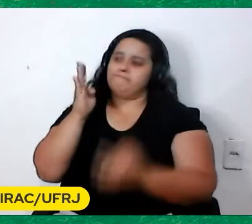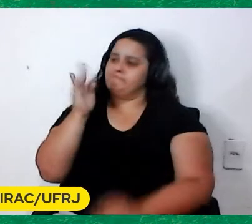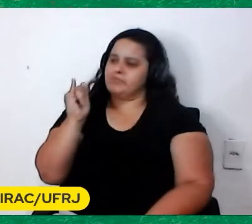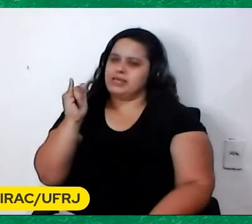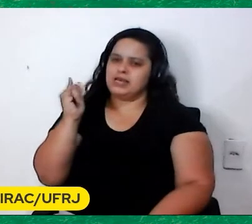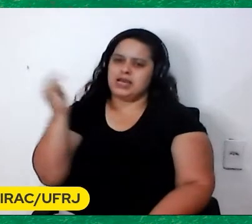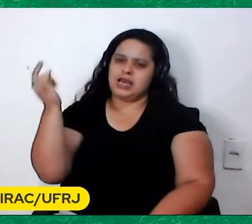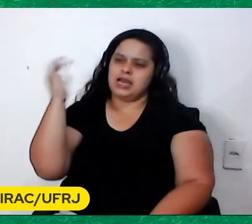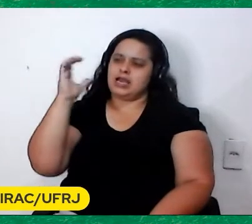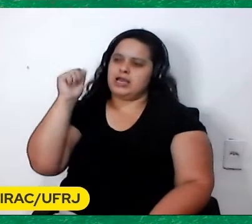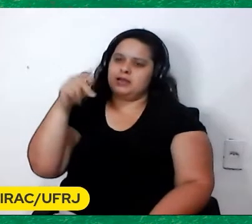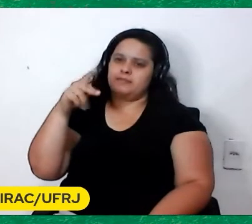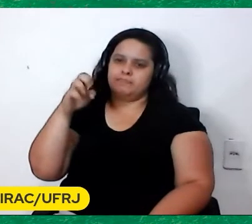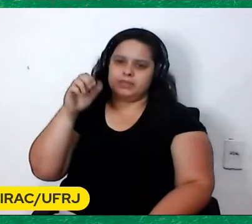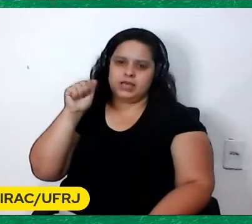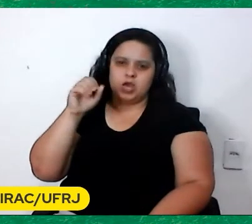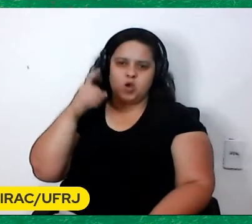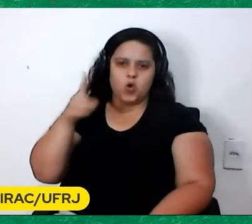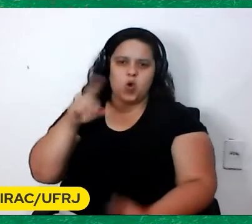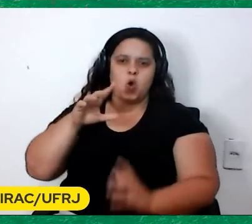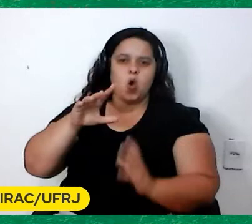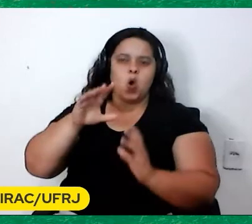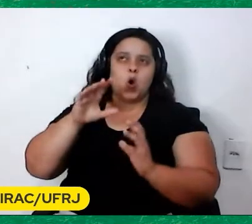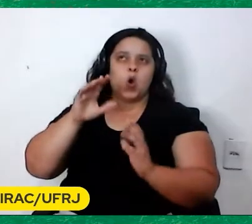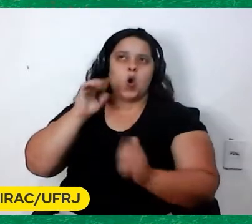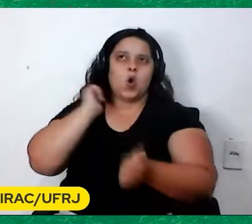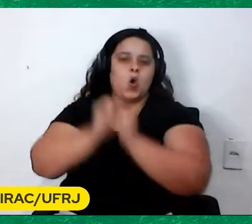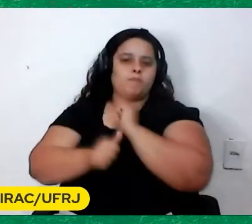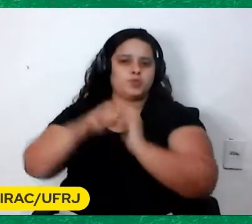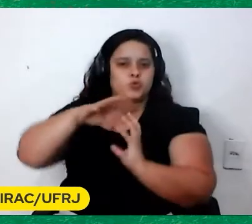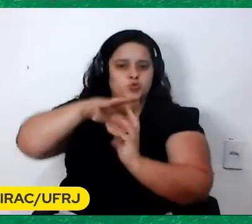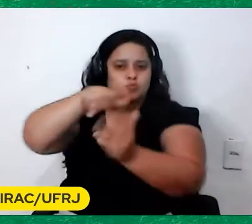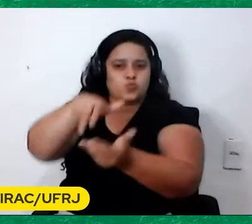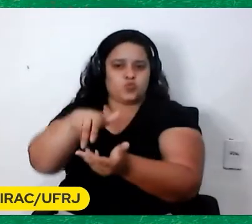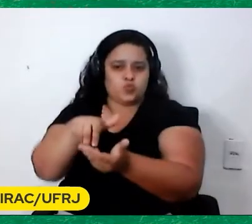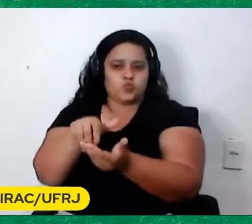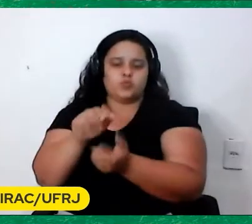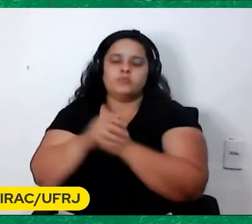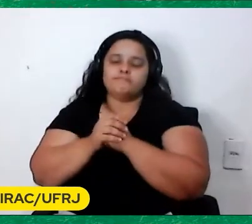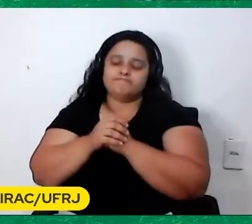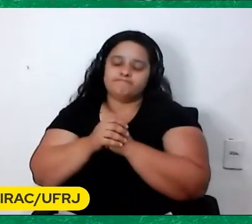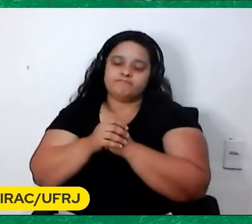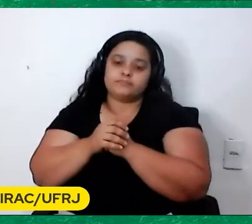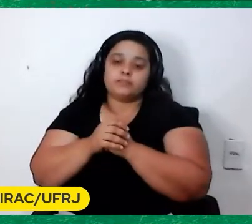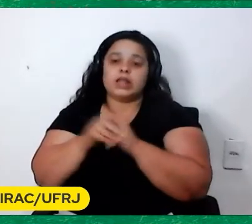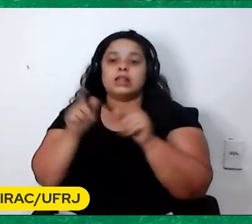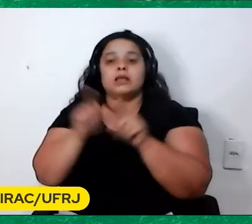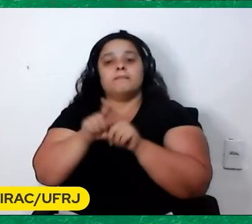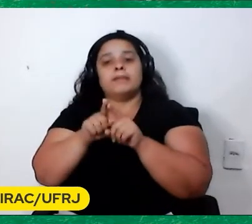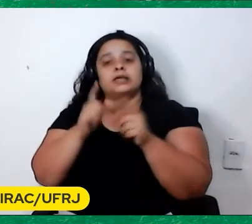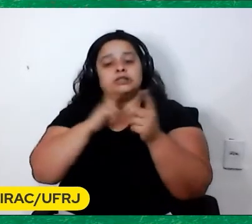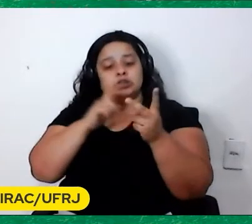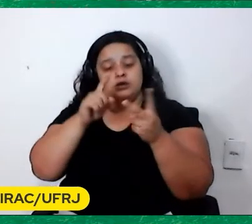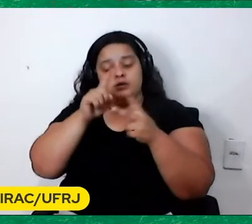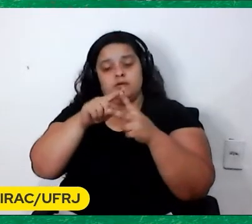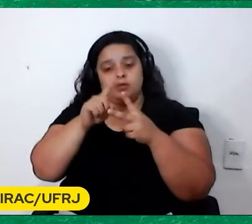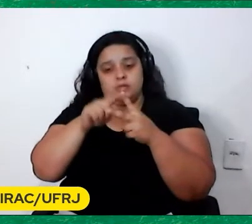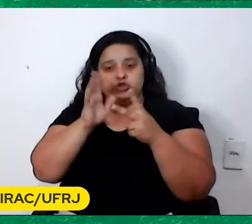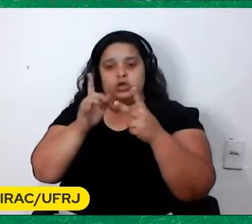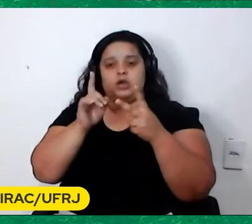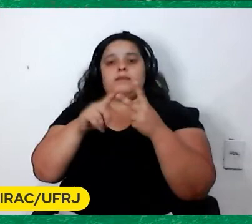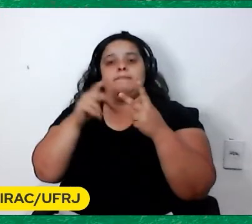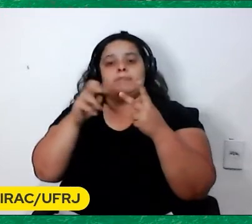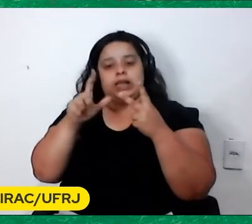Na Copa do Mundo De 62 58, 62 E tinha o terceiro personagem Que era o